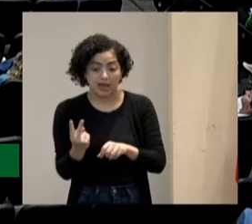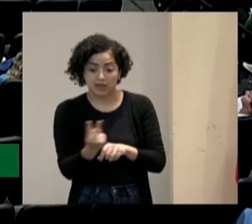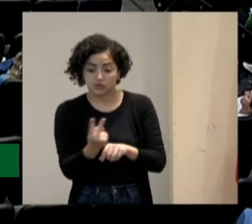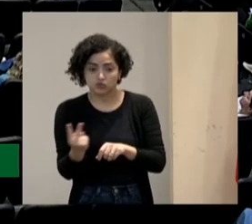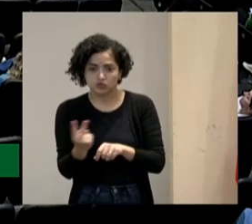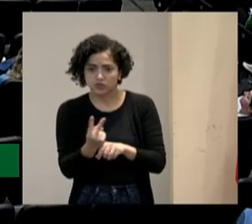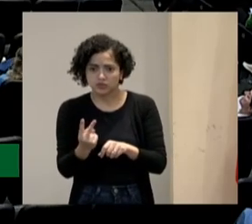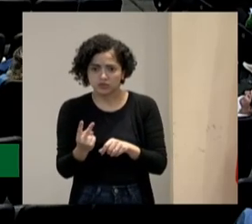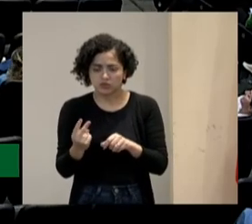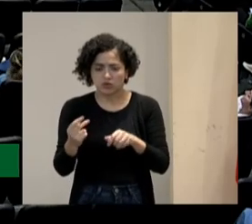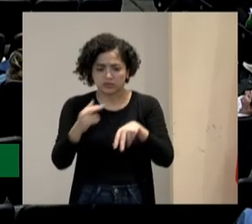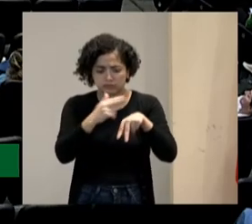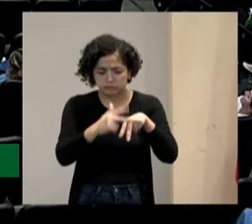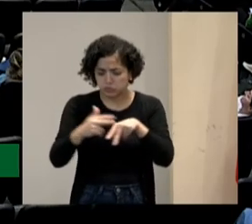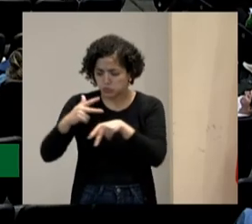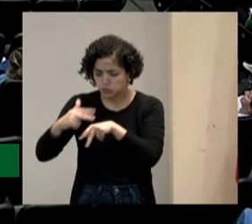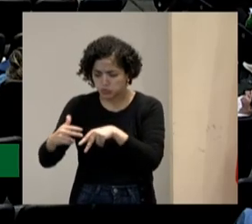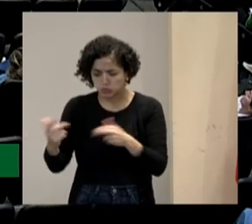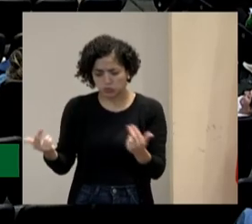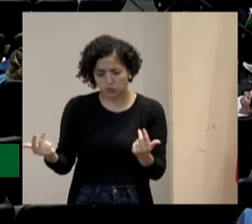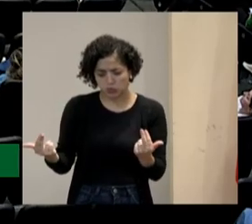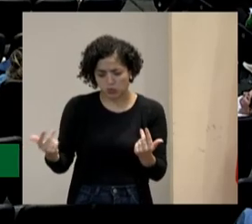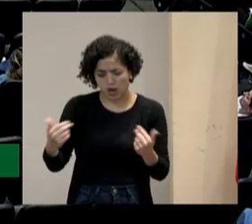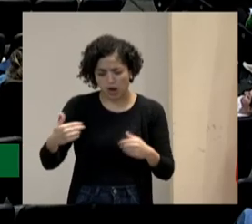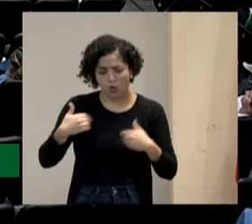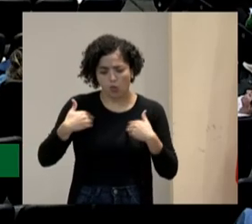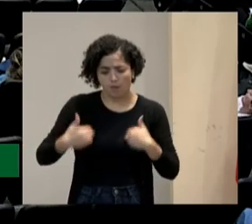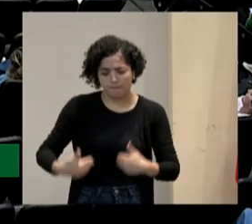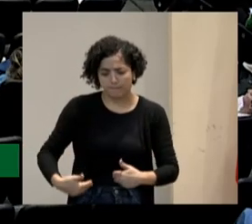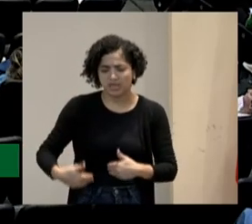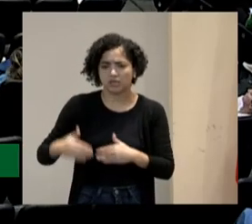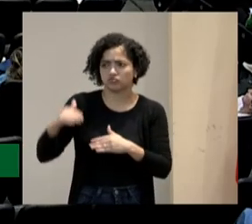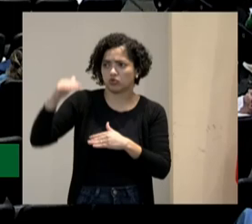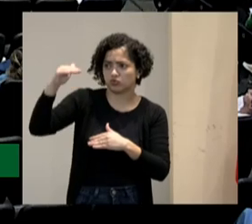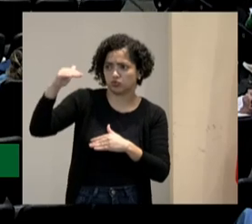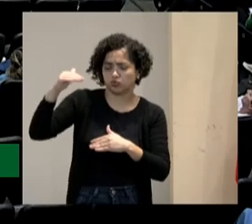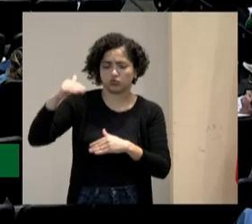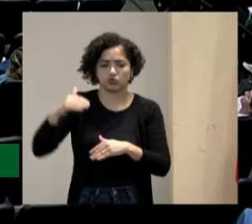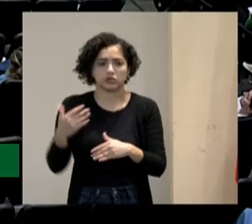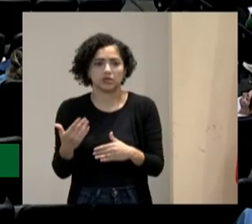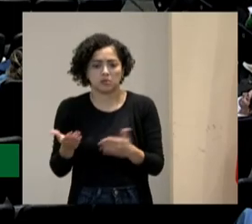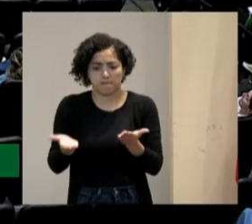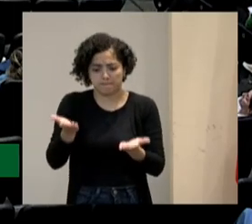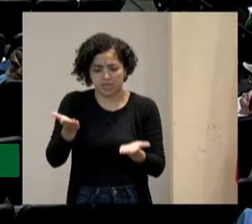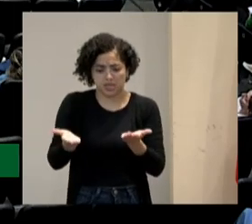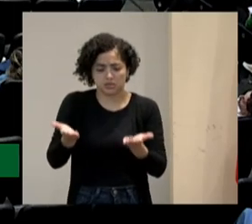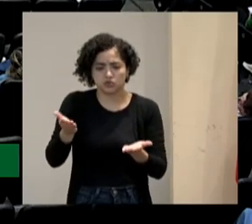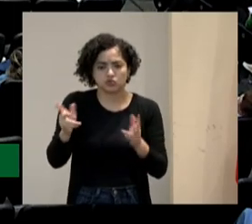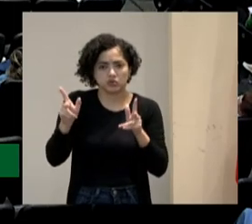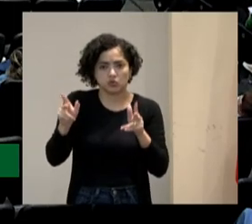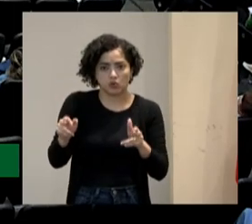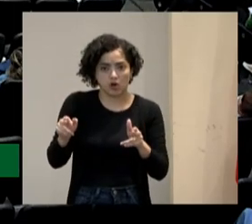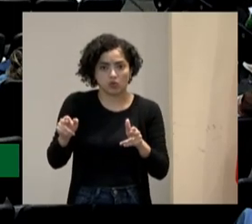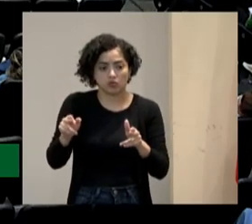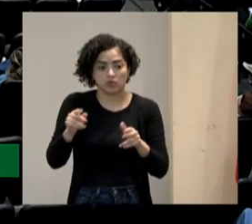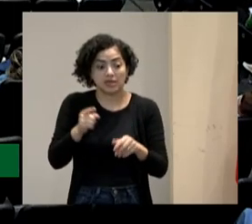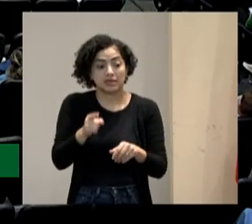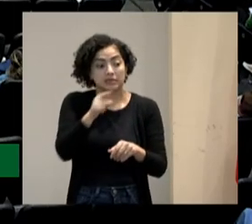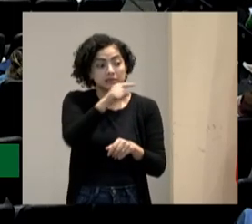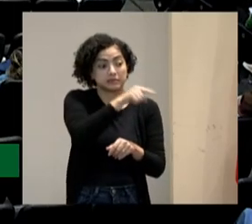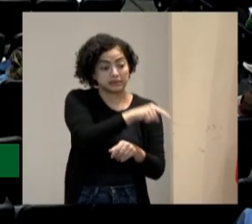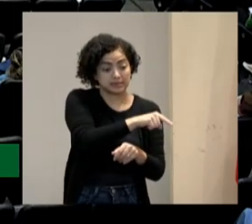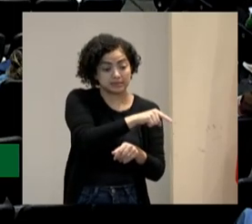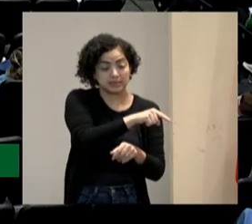com as mesmas características mesmo peso mesma altura mesmo tudo desse lado tem uma pessoa com um piso liso